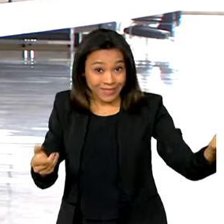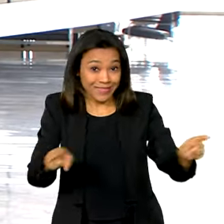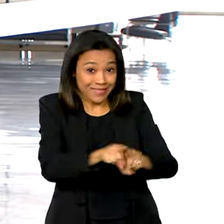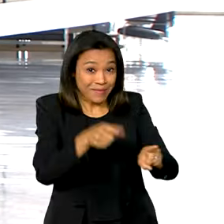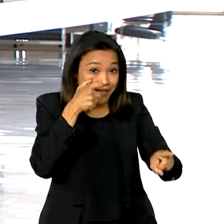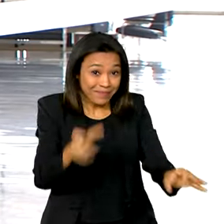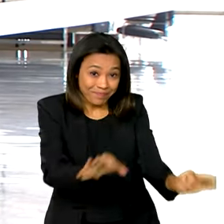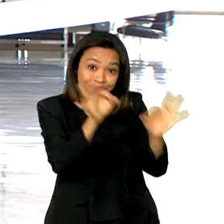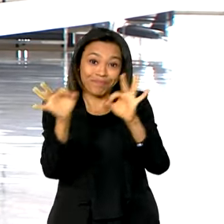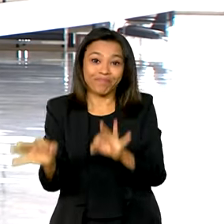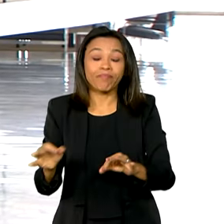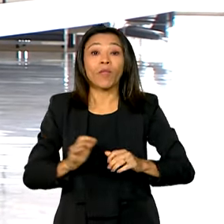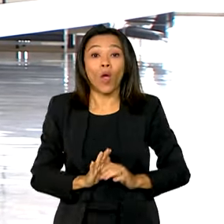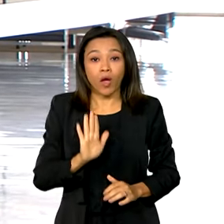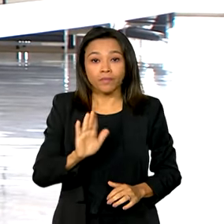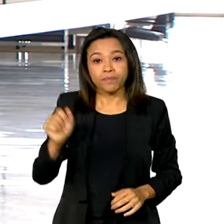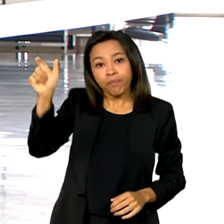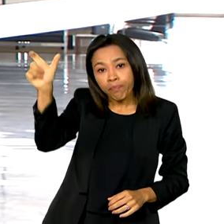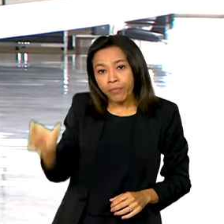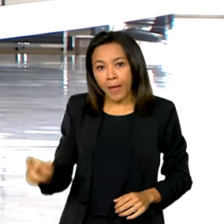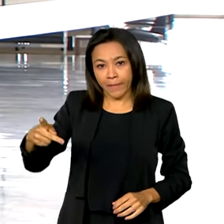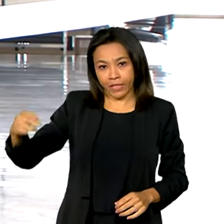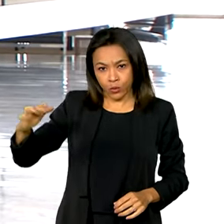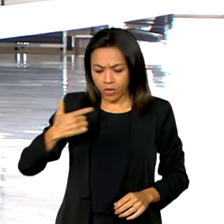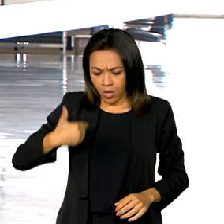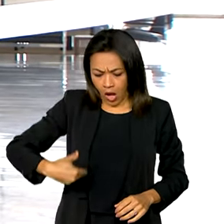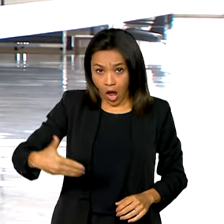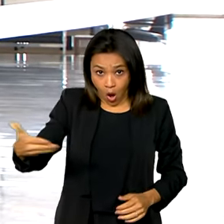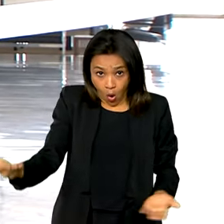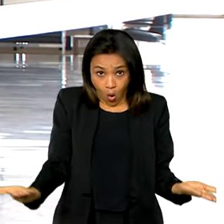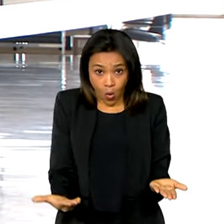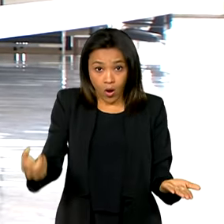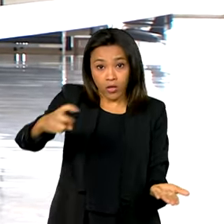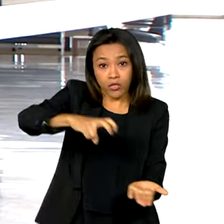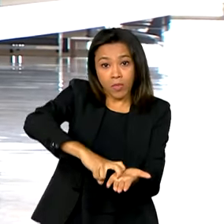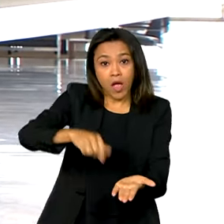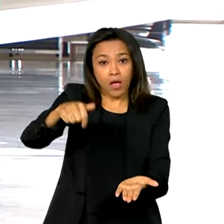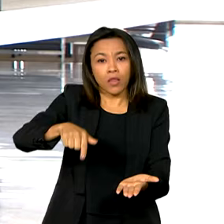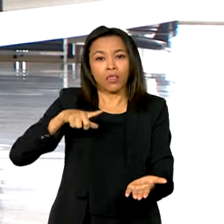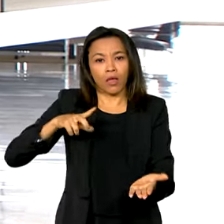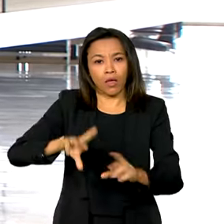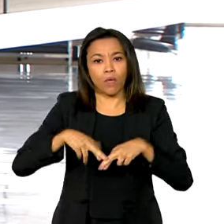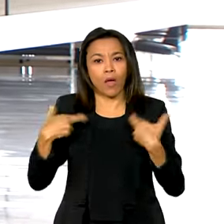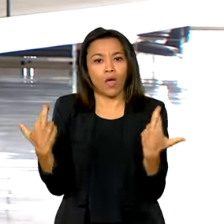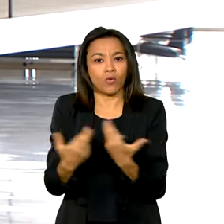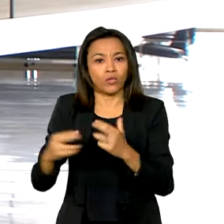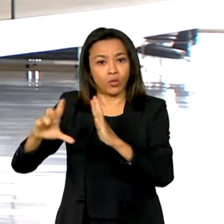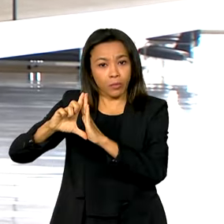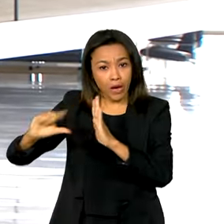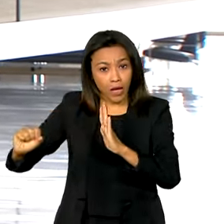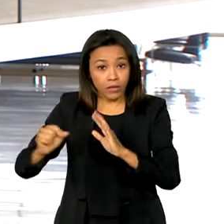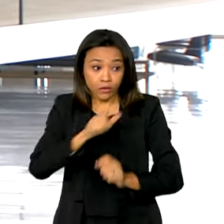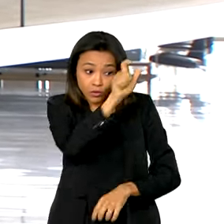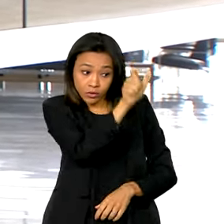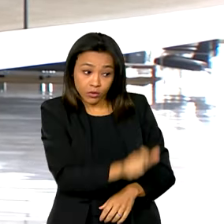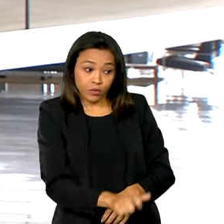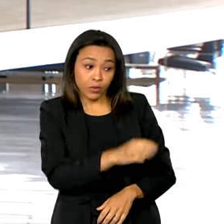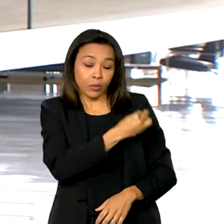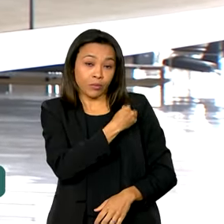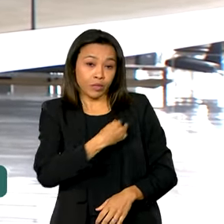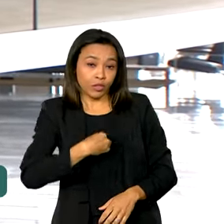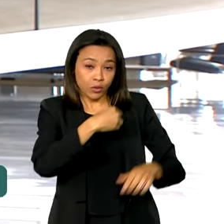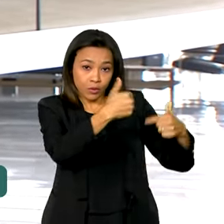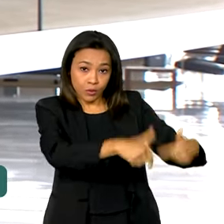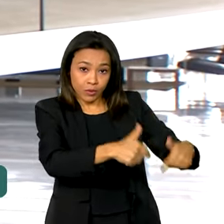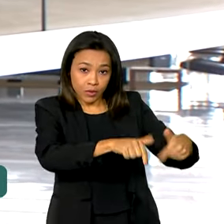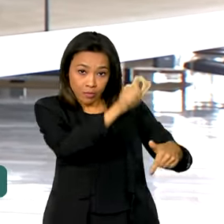para você que nos acompanha. O presidente Lula se reúne agora pela manhã, aqui no Palácio do Planalto, com o ministro do Trabalho e Emprego,